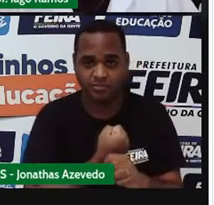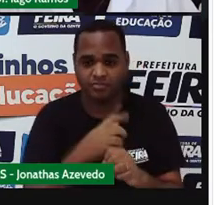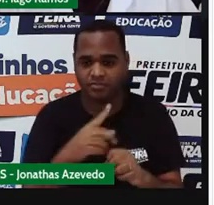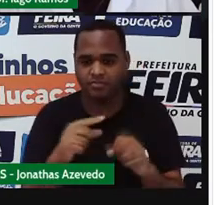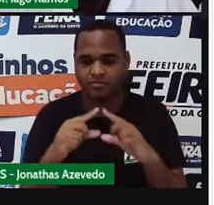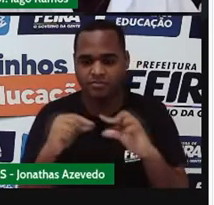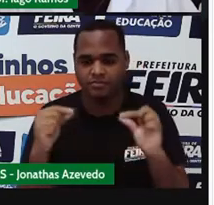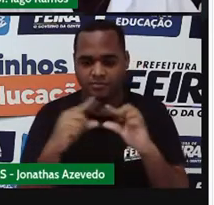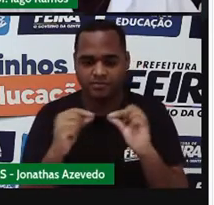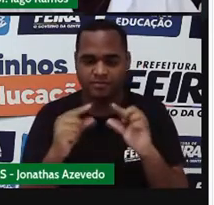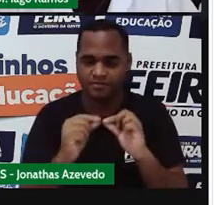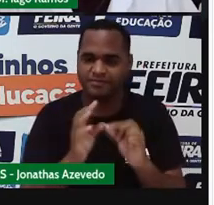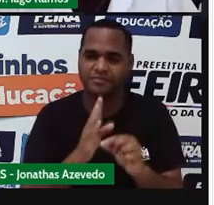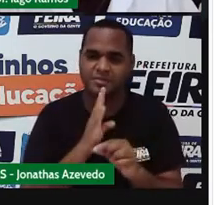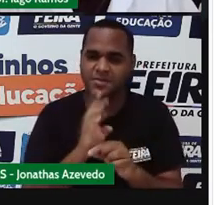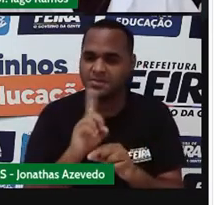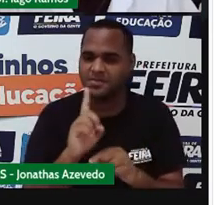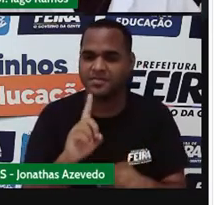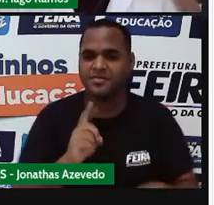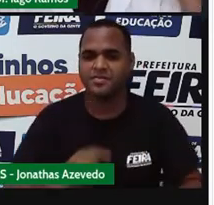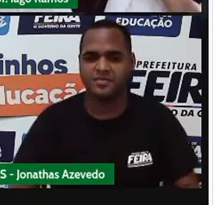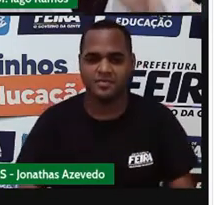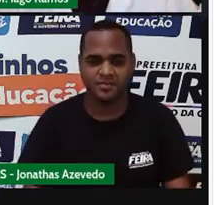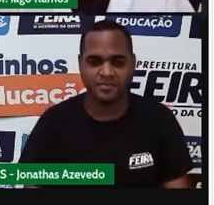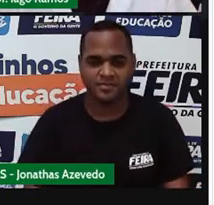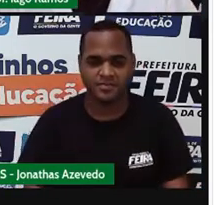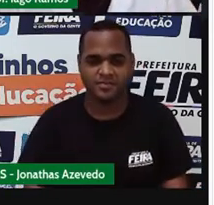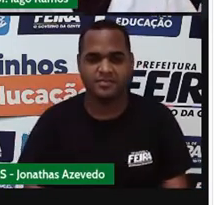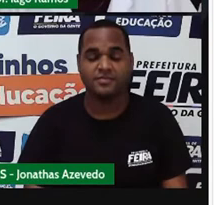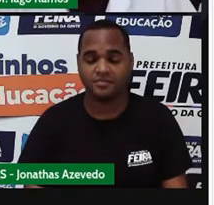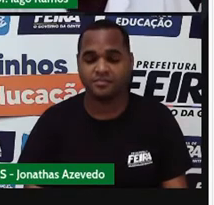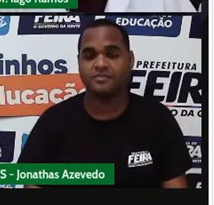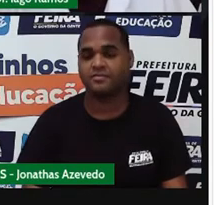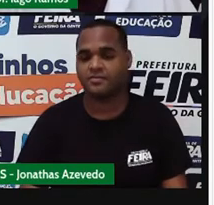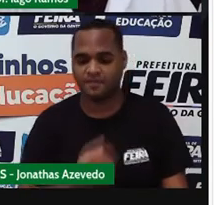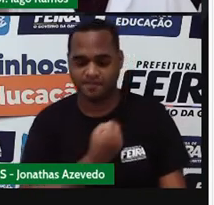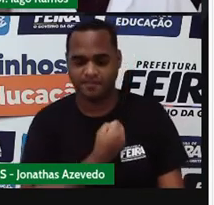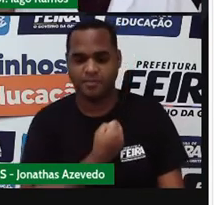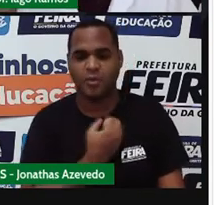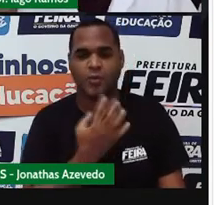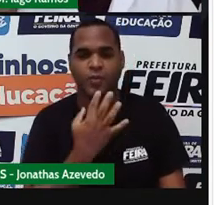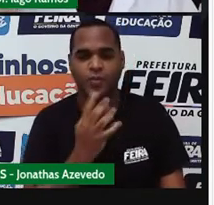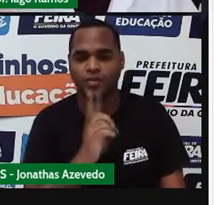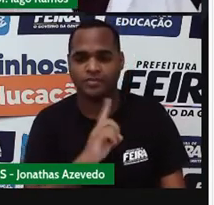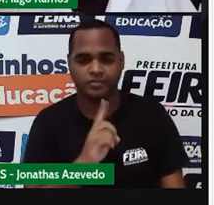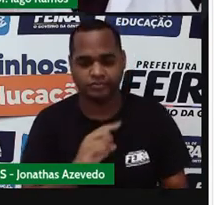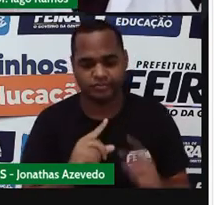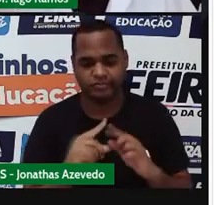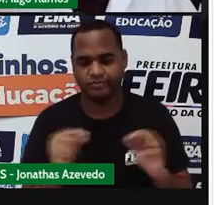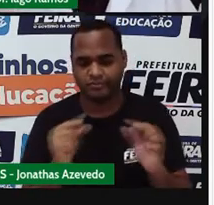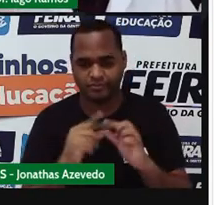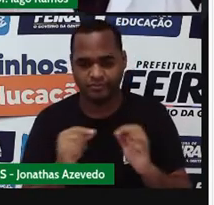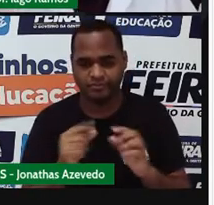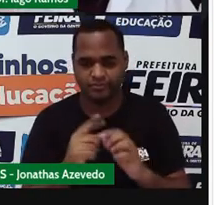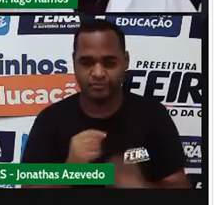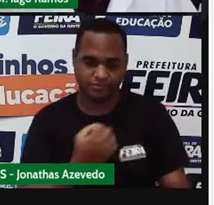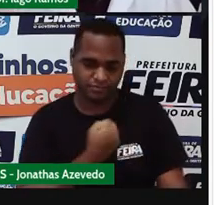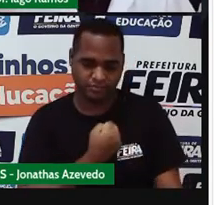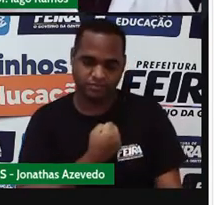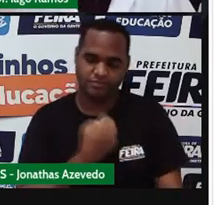aqui para você ver o que eu estou escrevendo. Esse número que eu não conheço, que é uma estrelinha, eu vou somar com 37.